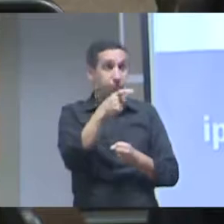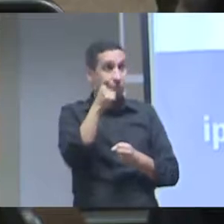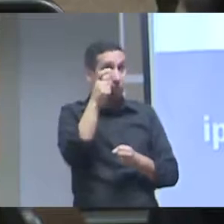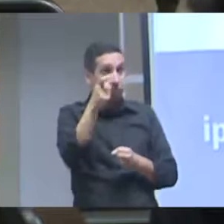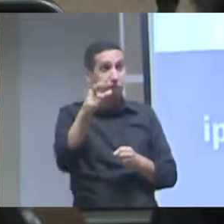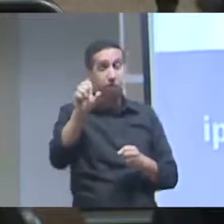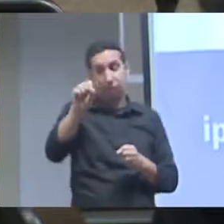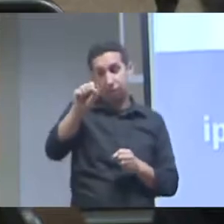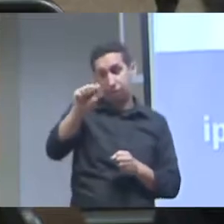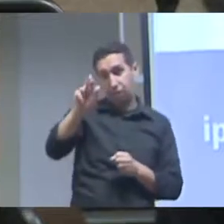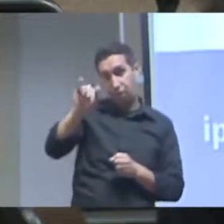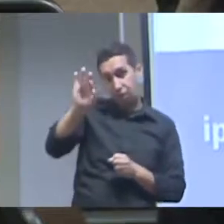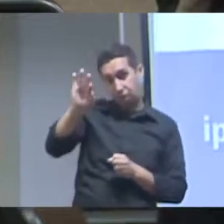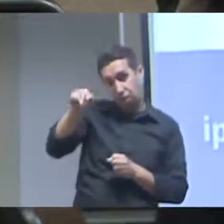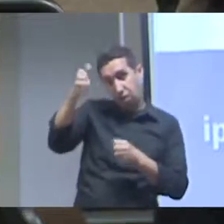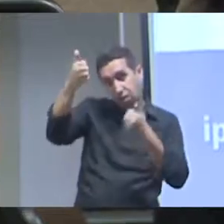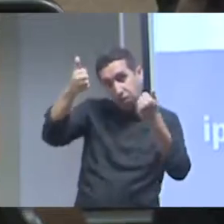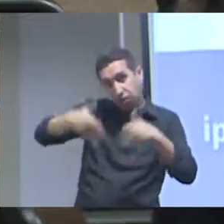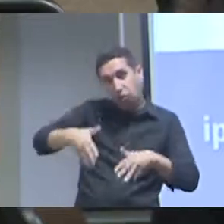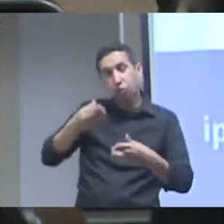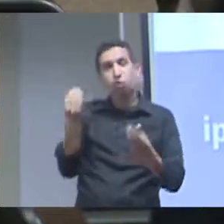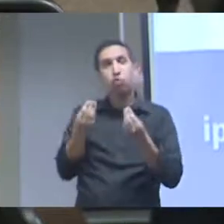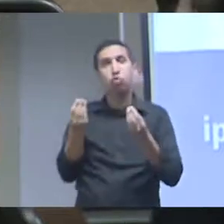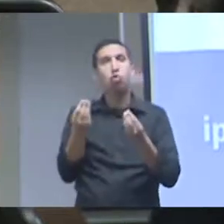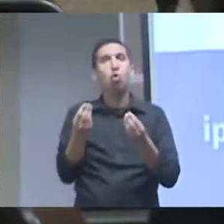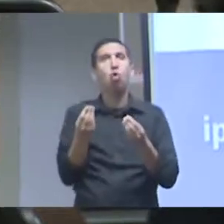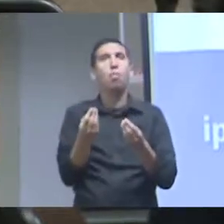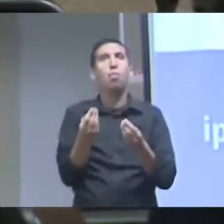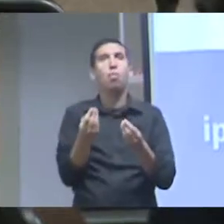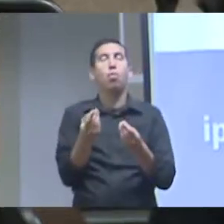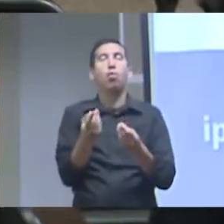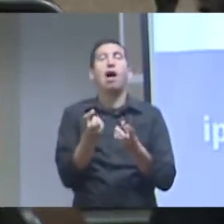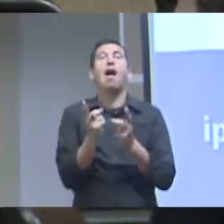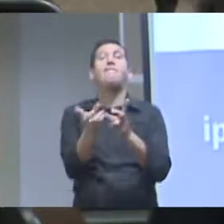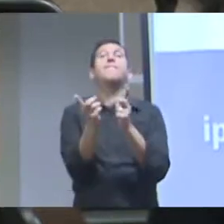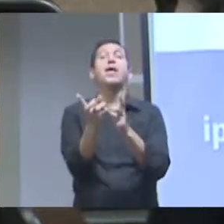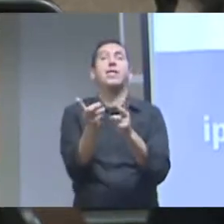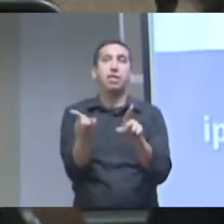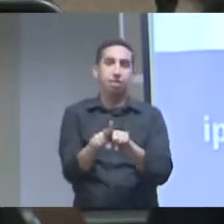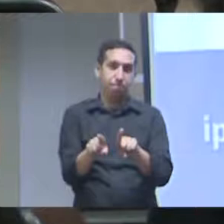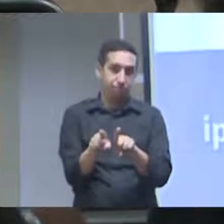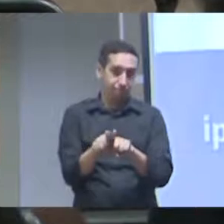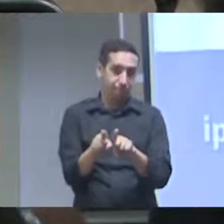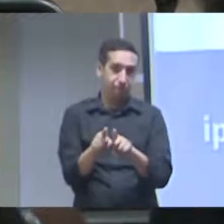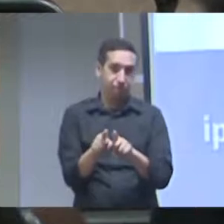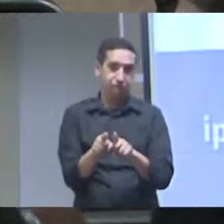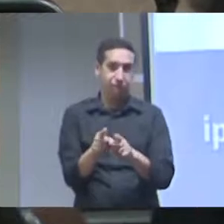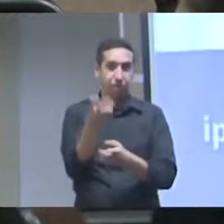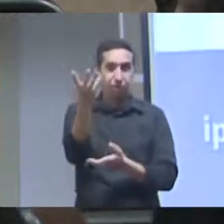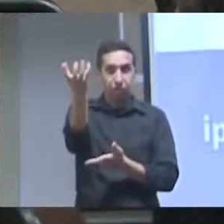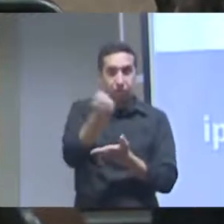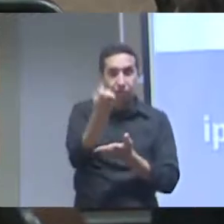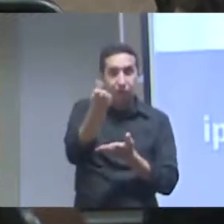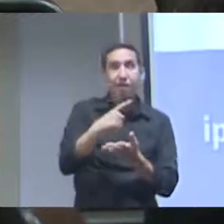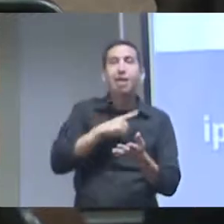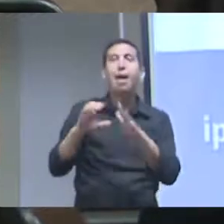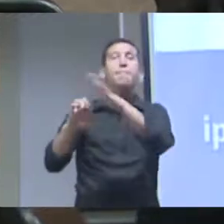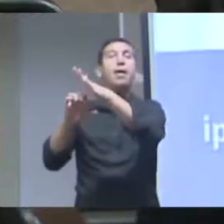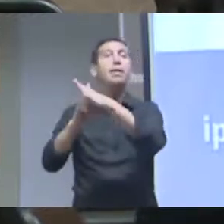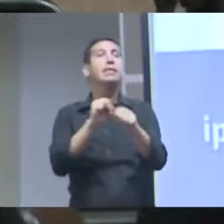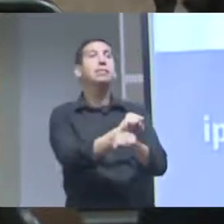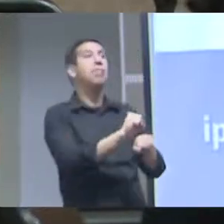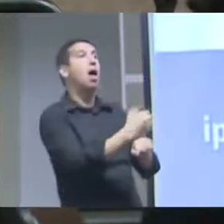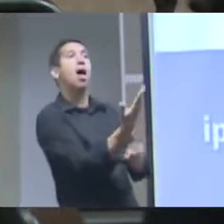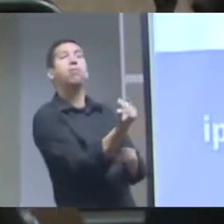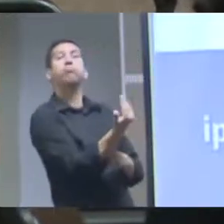achei interessante que a sua palestra até acrescentou essa dimensão da comercialização do dado que também está na pergunta dele que de você ter empresas esperando